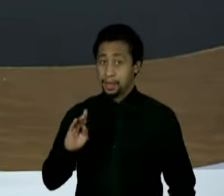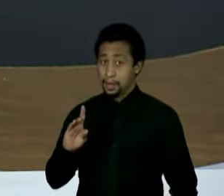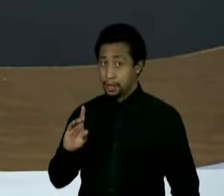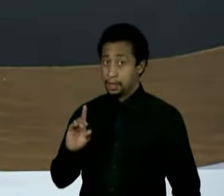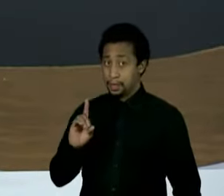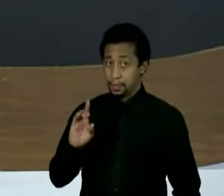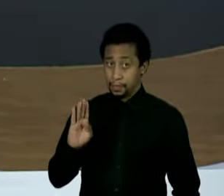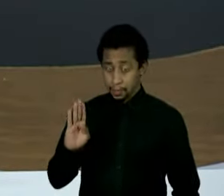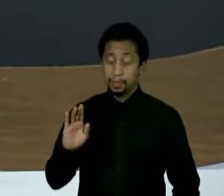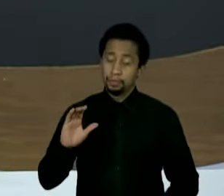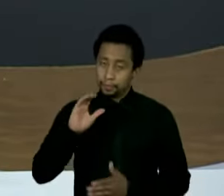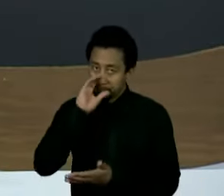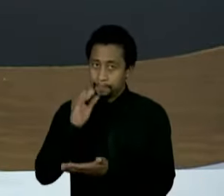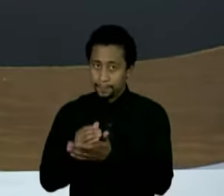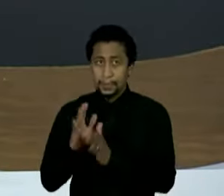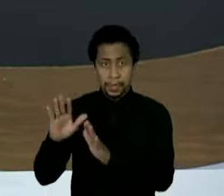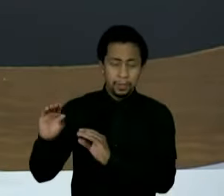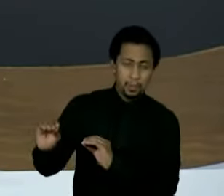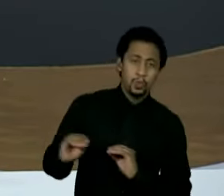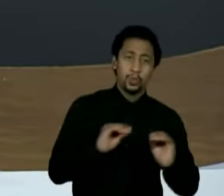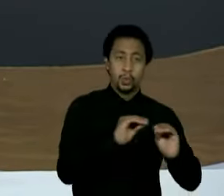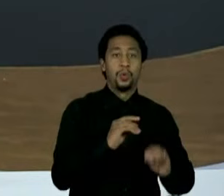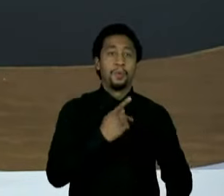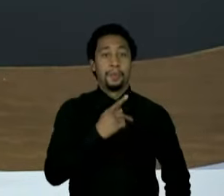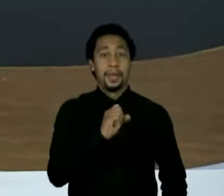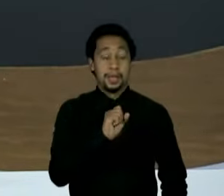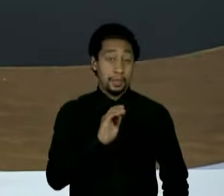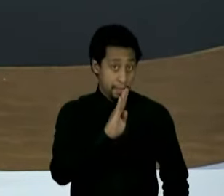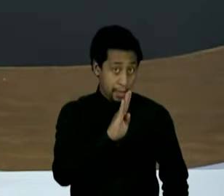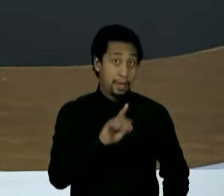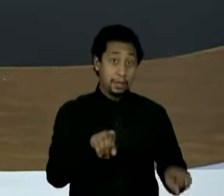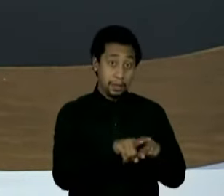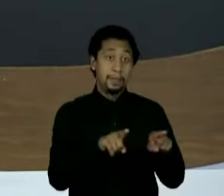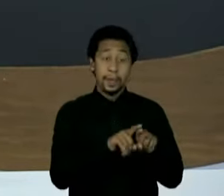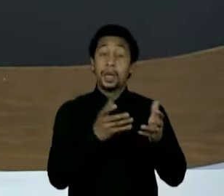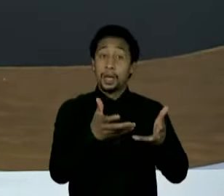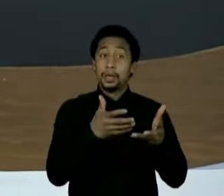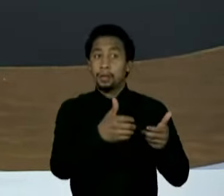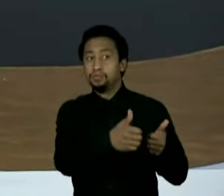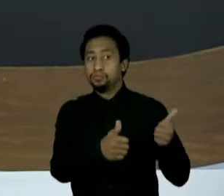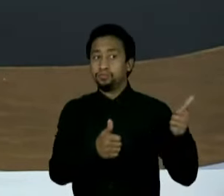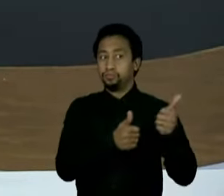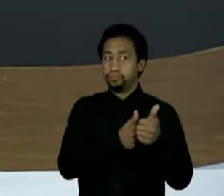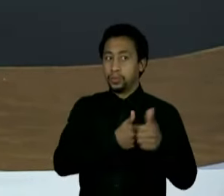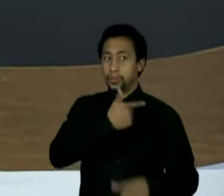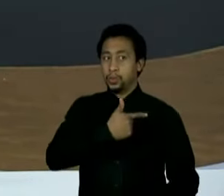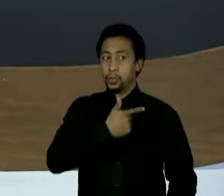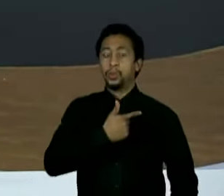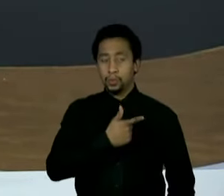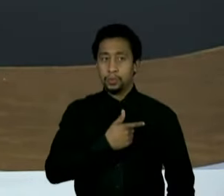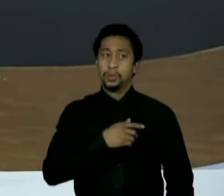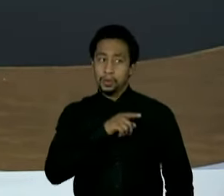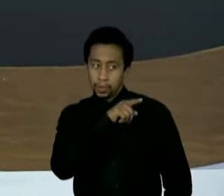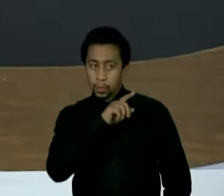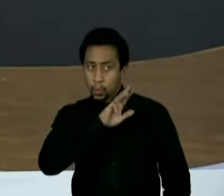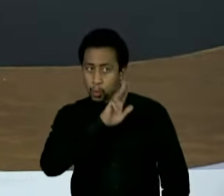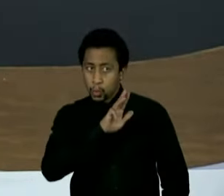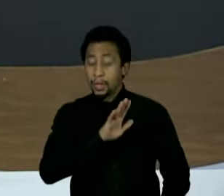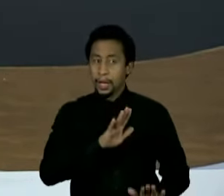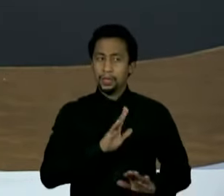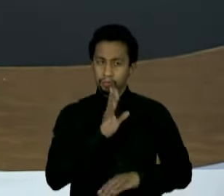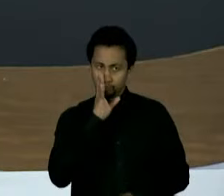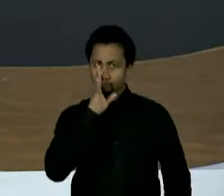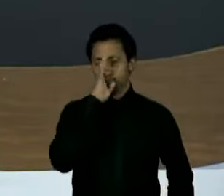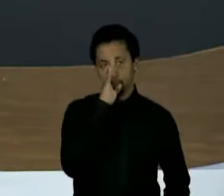Alckmin para o PSB e o cacifou para ser vice na chapa de Lula, ele resiste em replicar aqui a